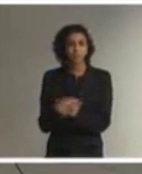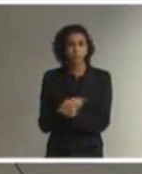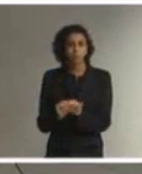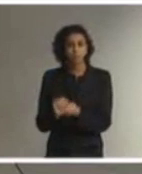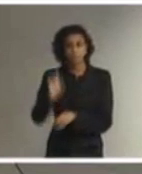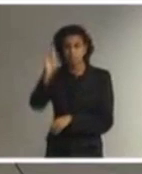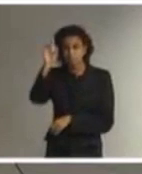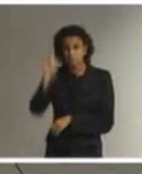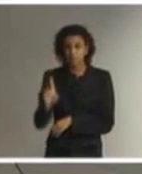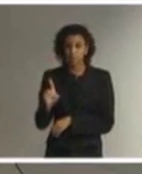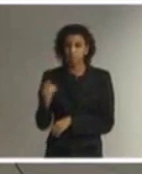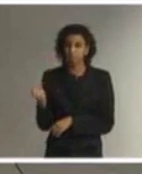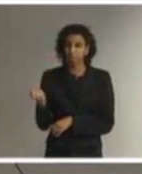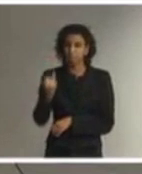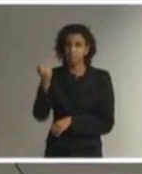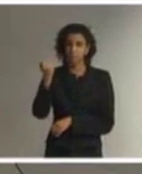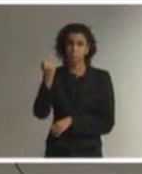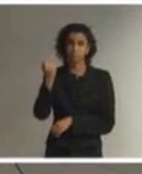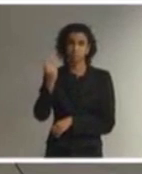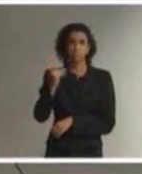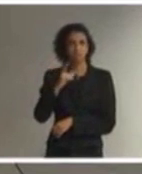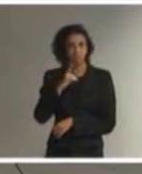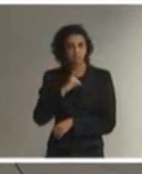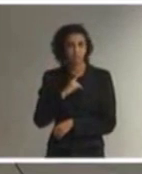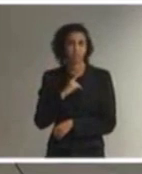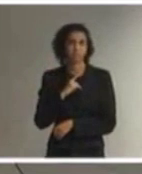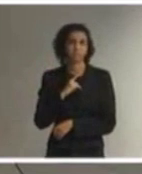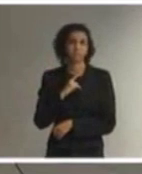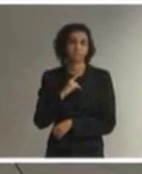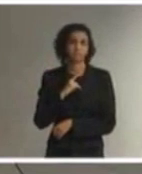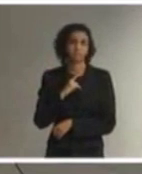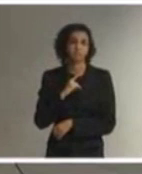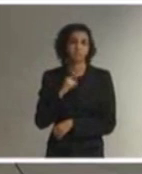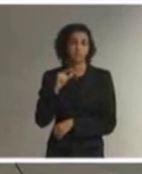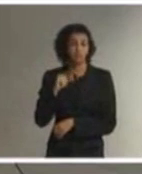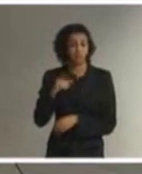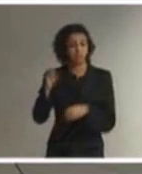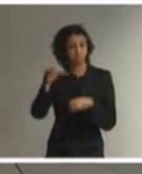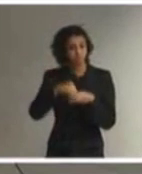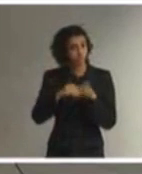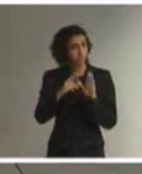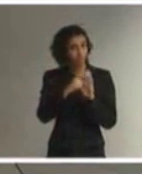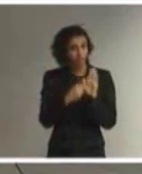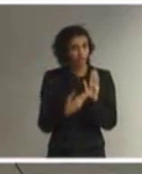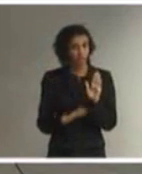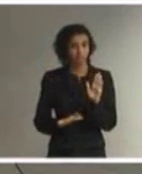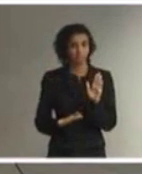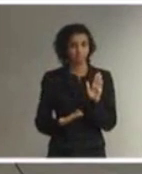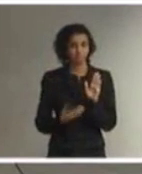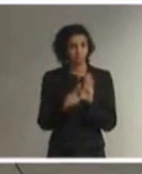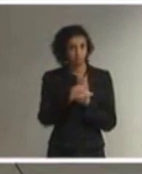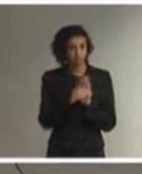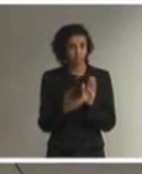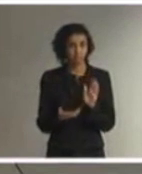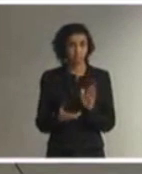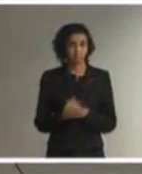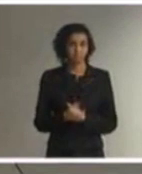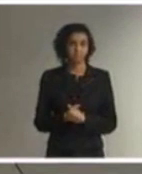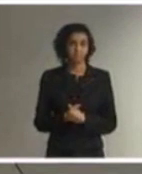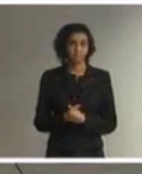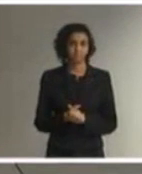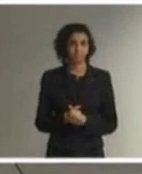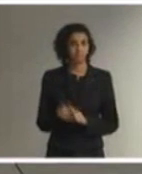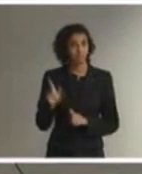substantivos que estão encartados nessas normativas. Essa é a